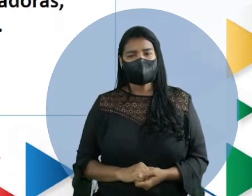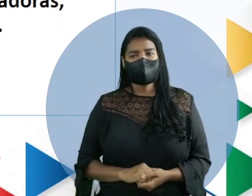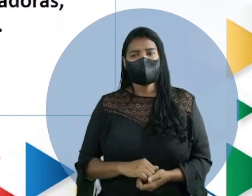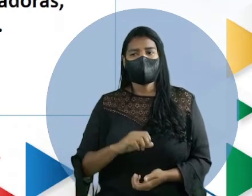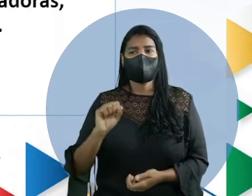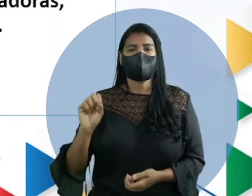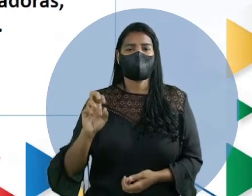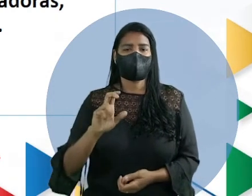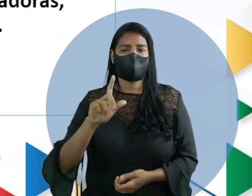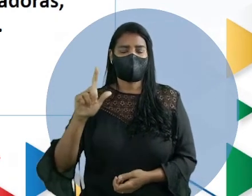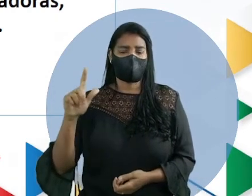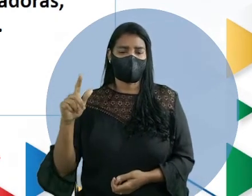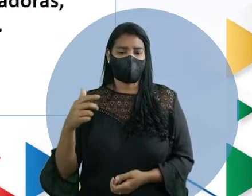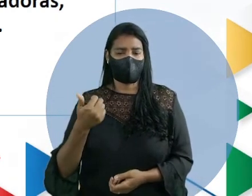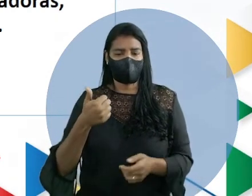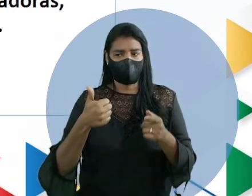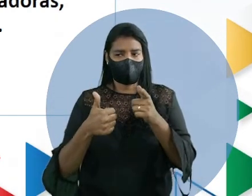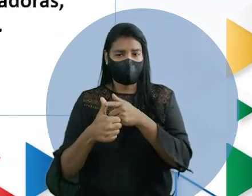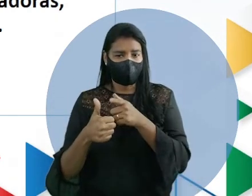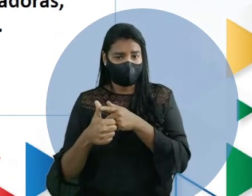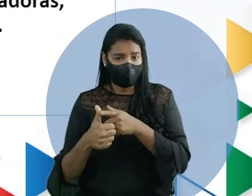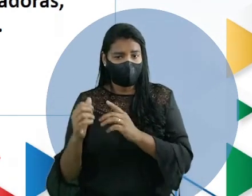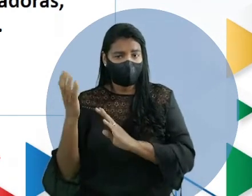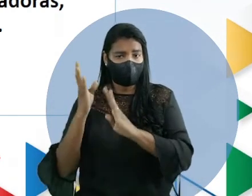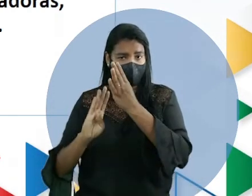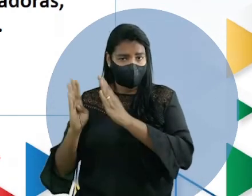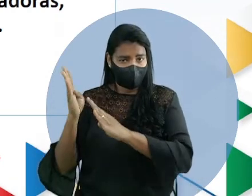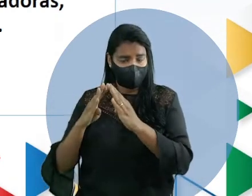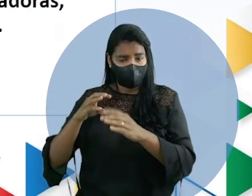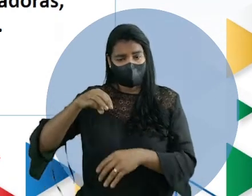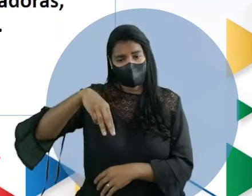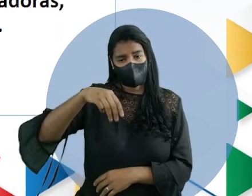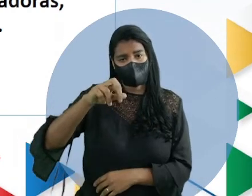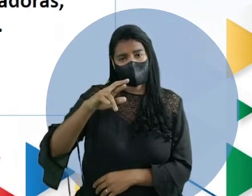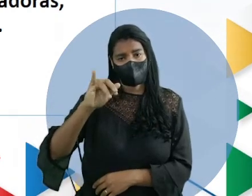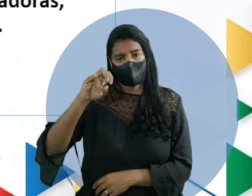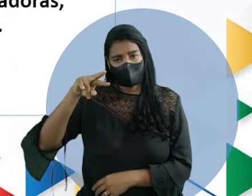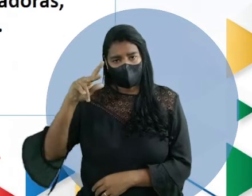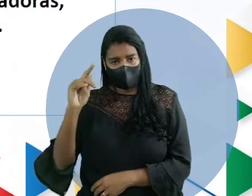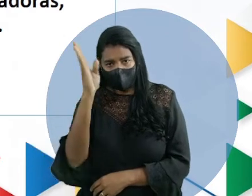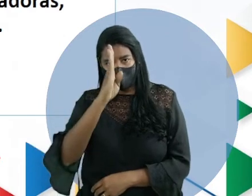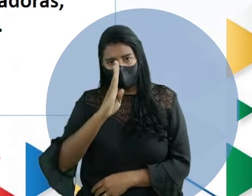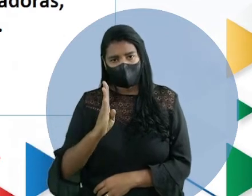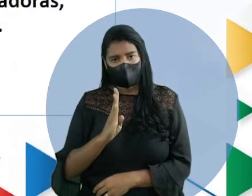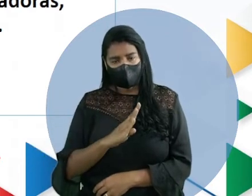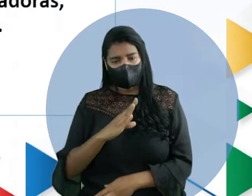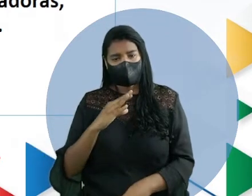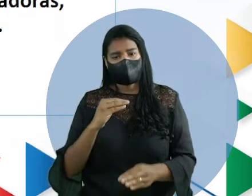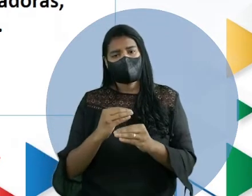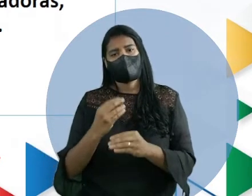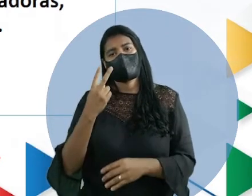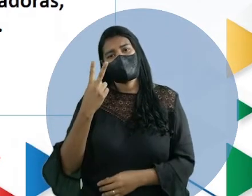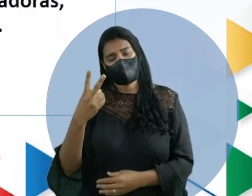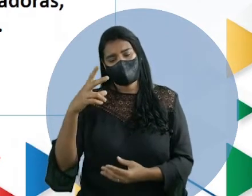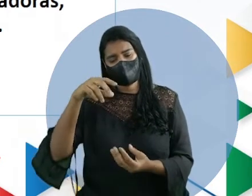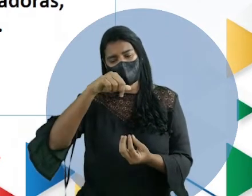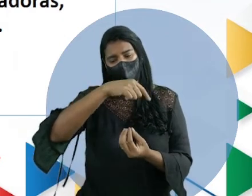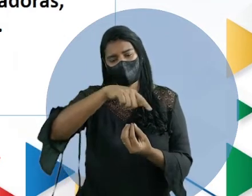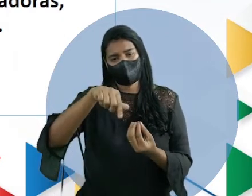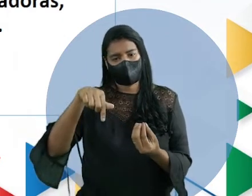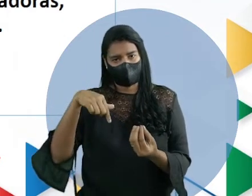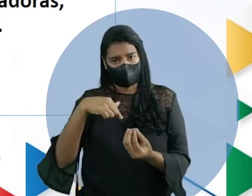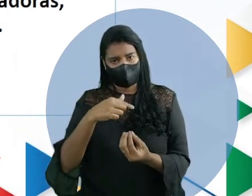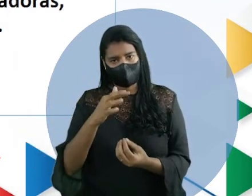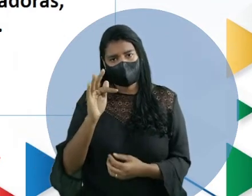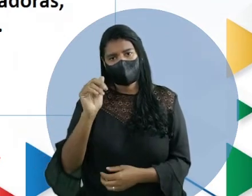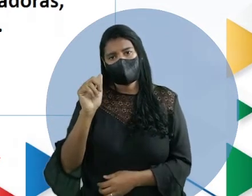gente, é a primeira reserva biológica marinha do Brasil. E abrange duas ilhas, a do Farol